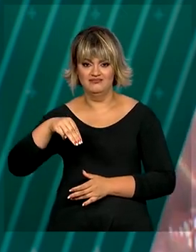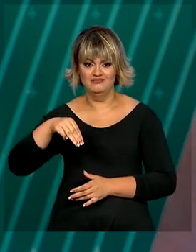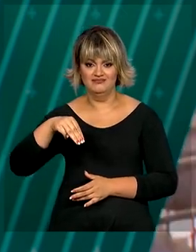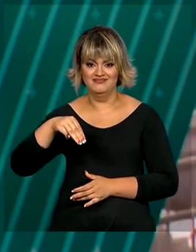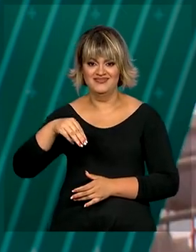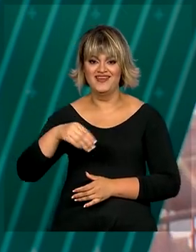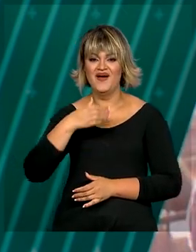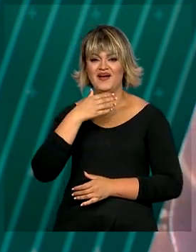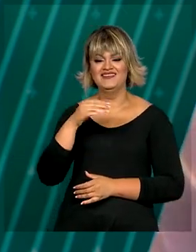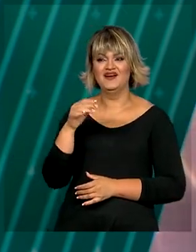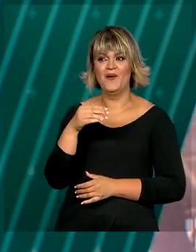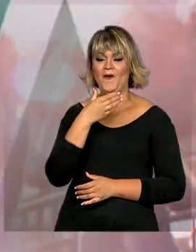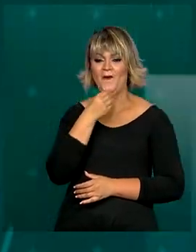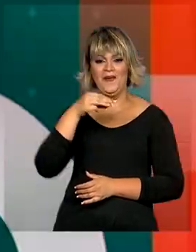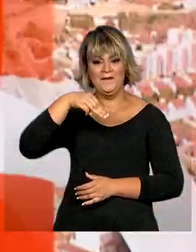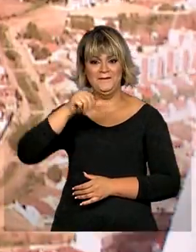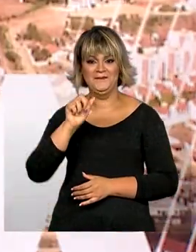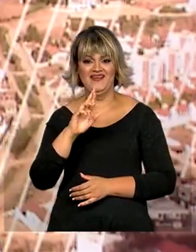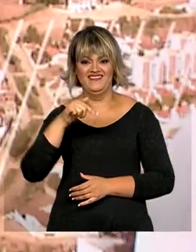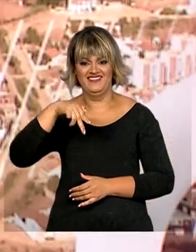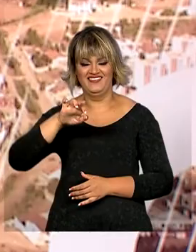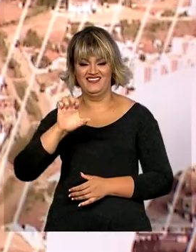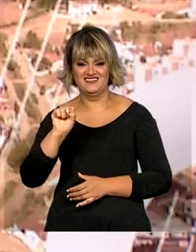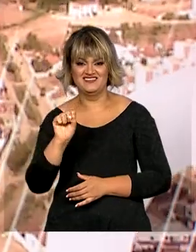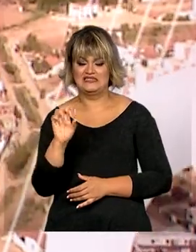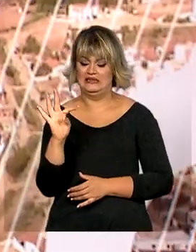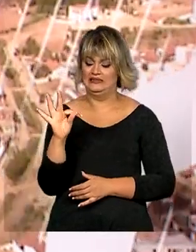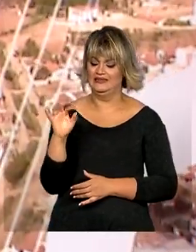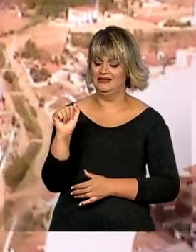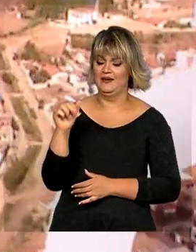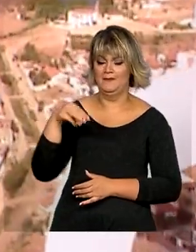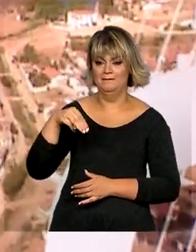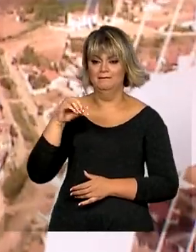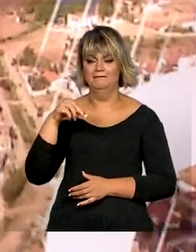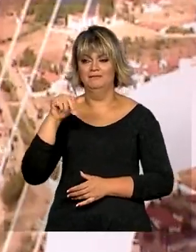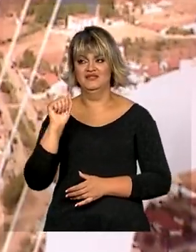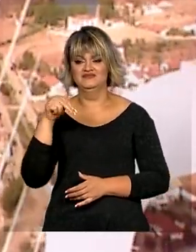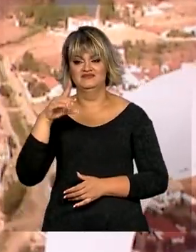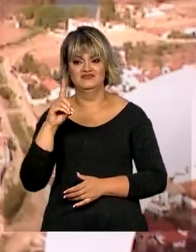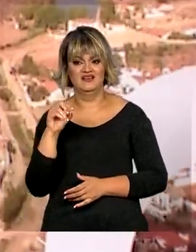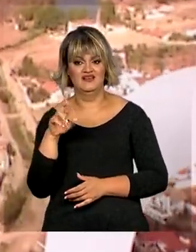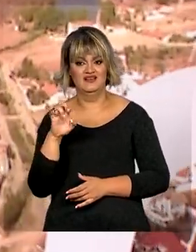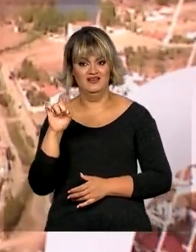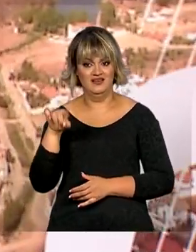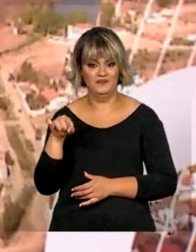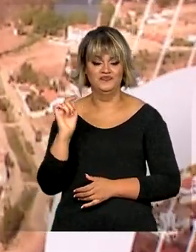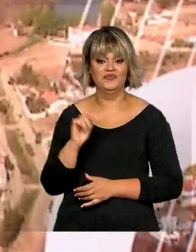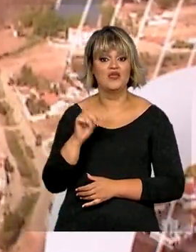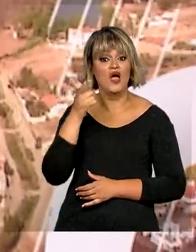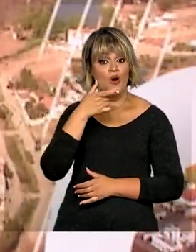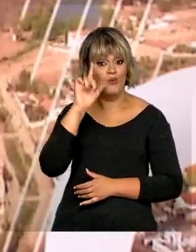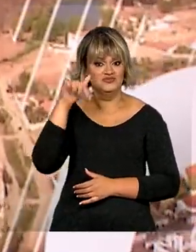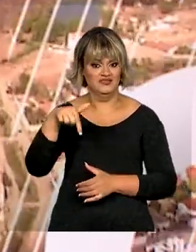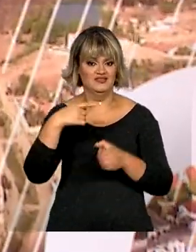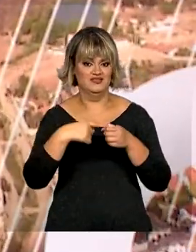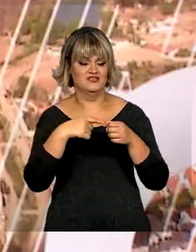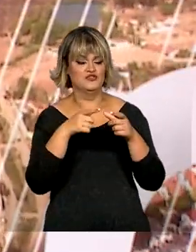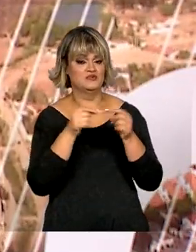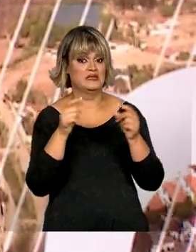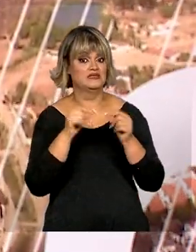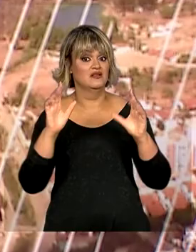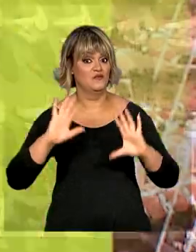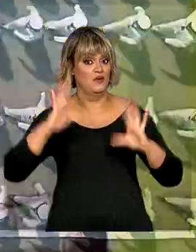marquês de Itamandaré. O presidente Jair Bolsonaro e ministros participarão ontem da cerimônia militar realizada em